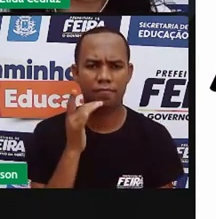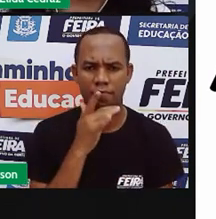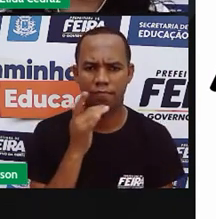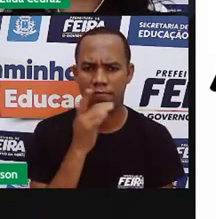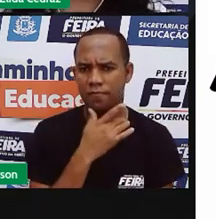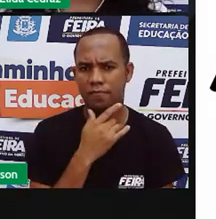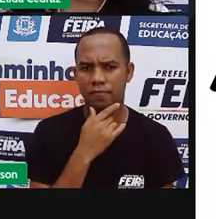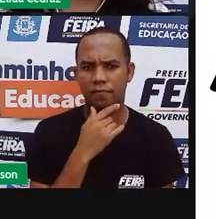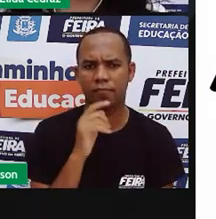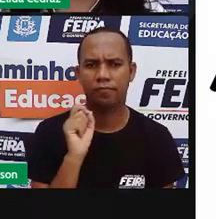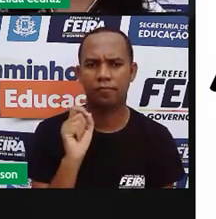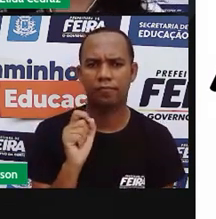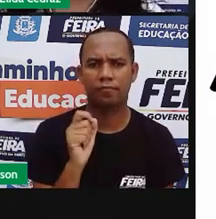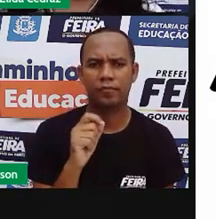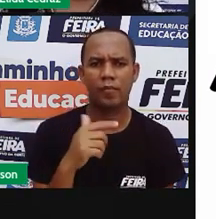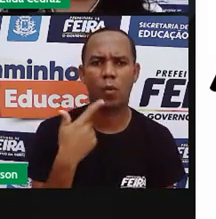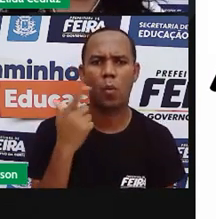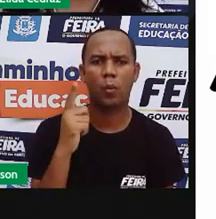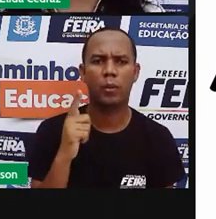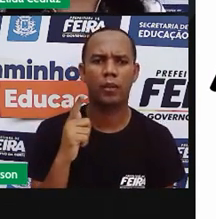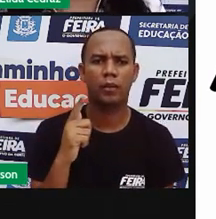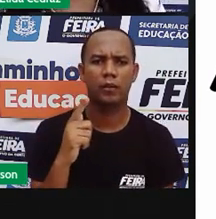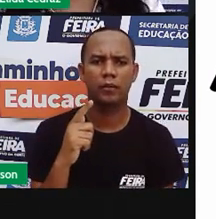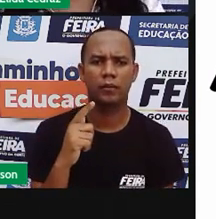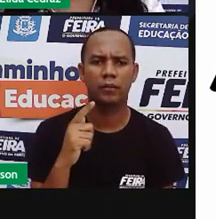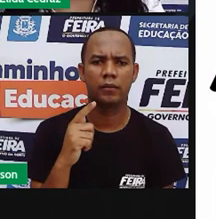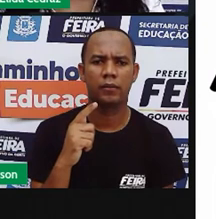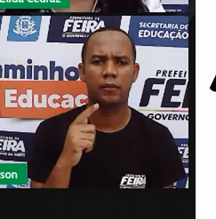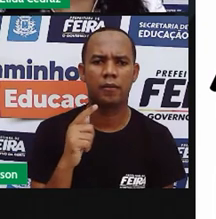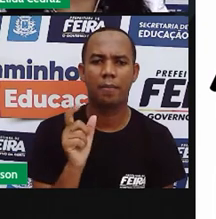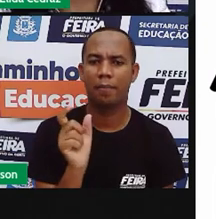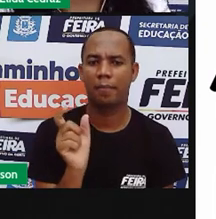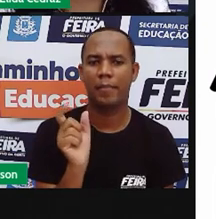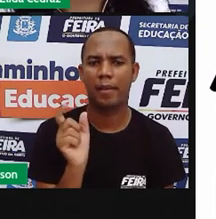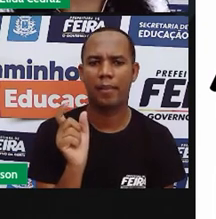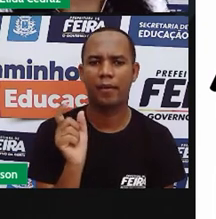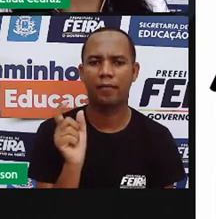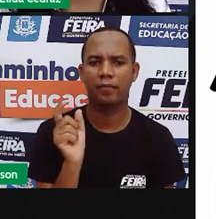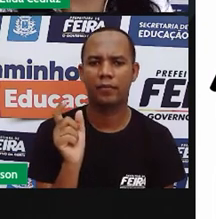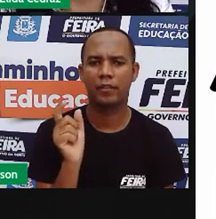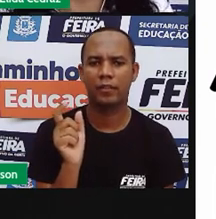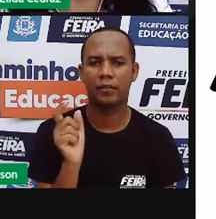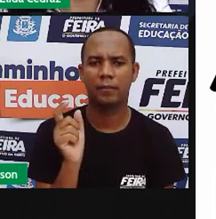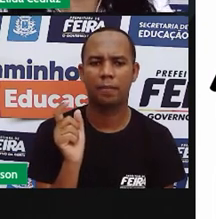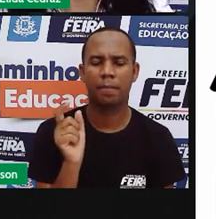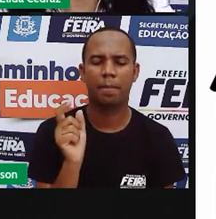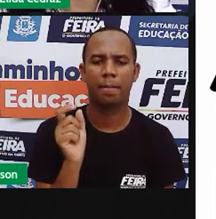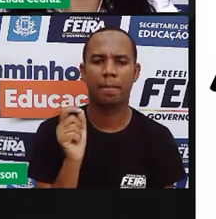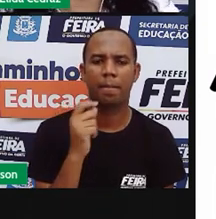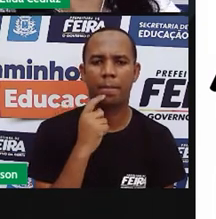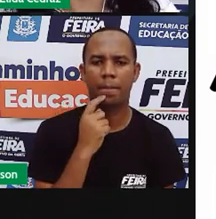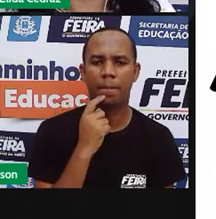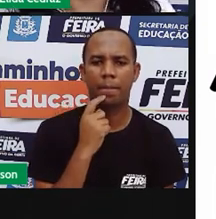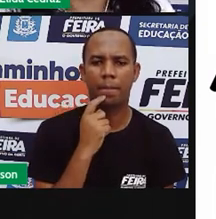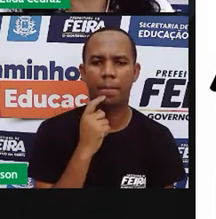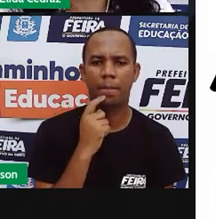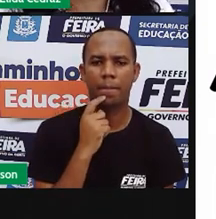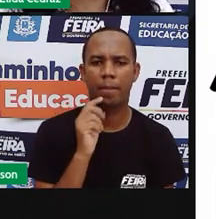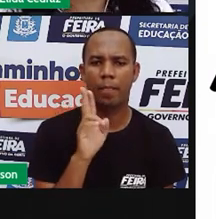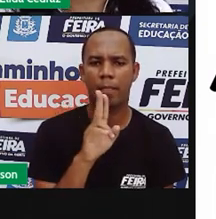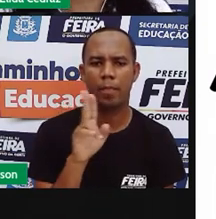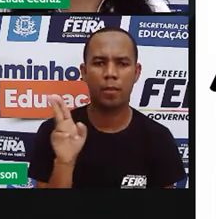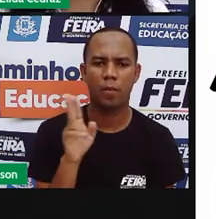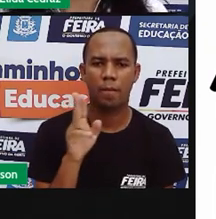Qual seria a outra palavra que você usaria nessa frase, trocando o nome